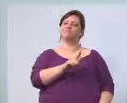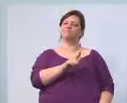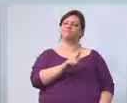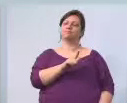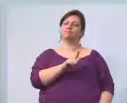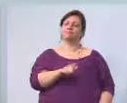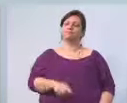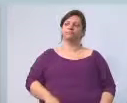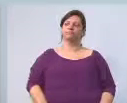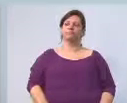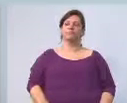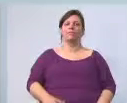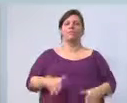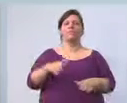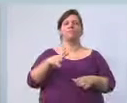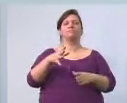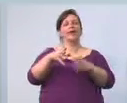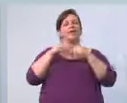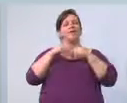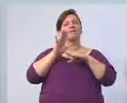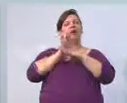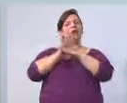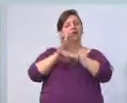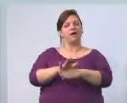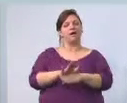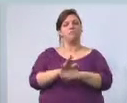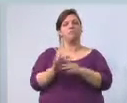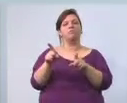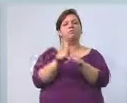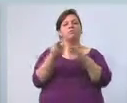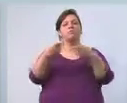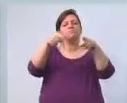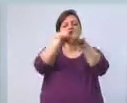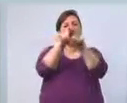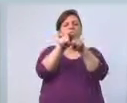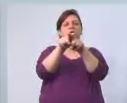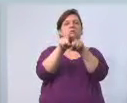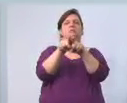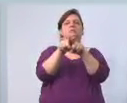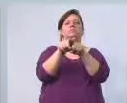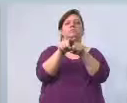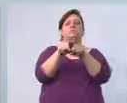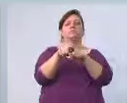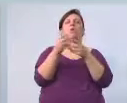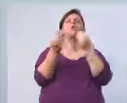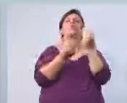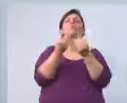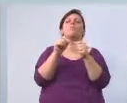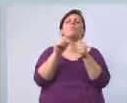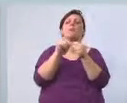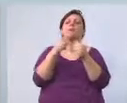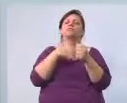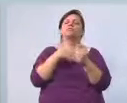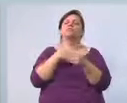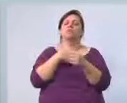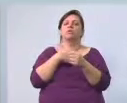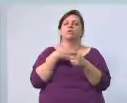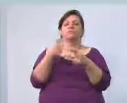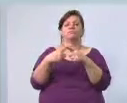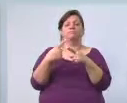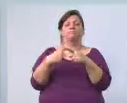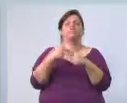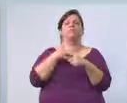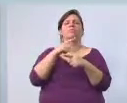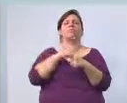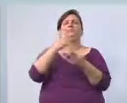o apoio, incentivo e a parceria da referida secretaria. Como é que funciona? Uma vez que eu recebo